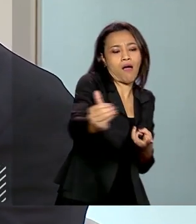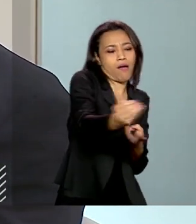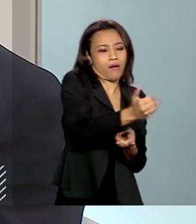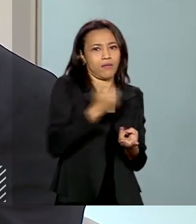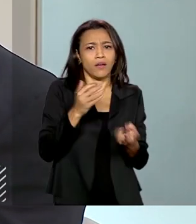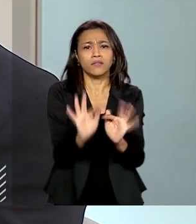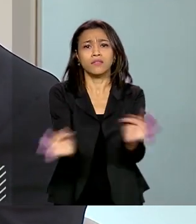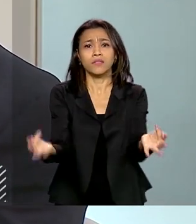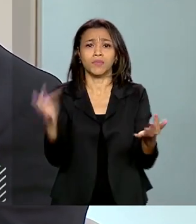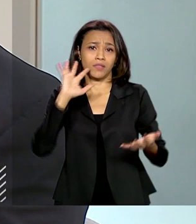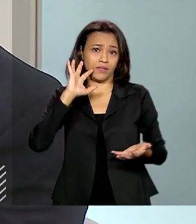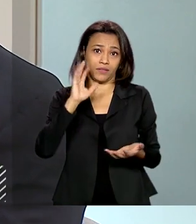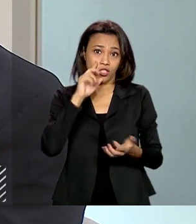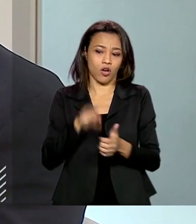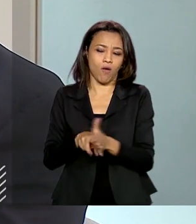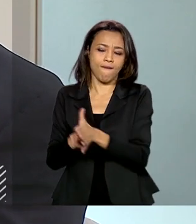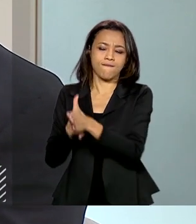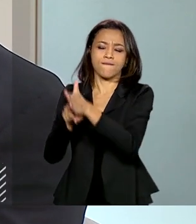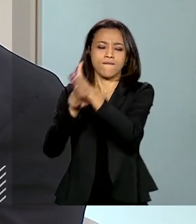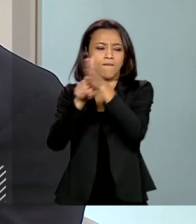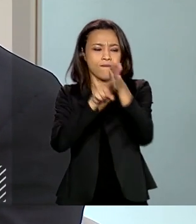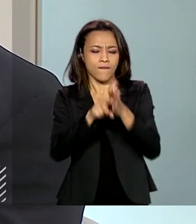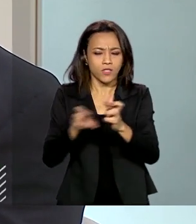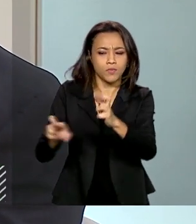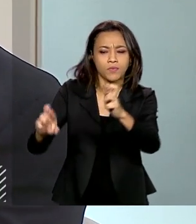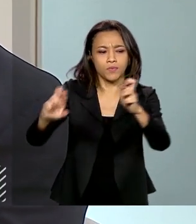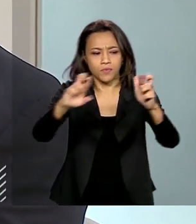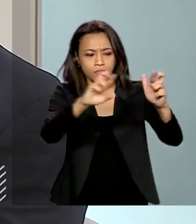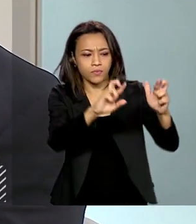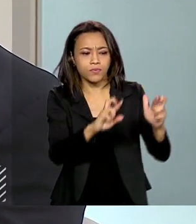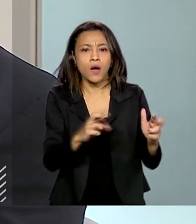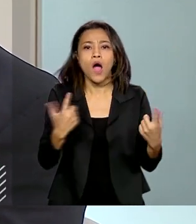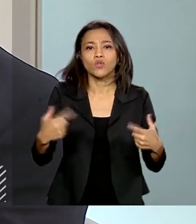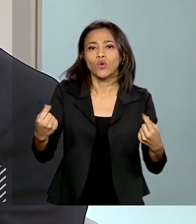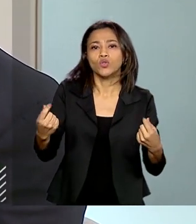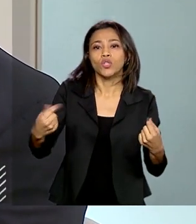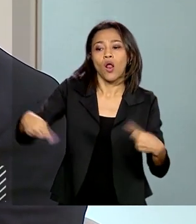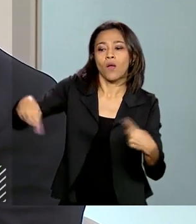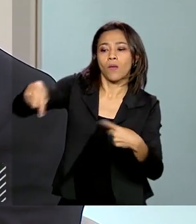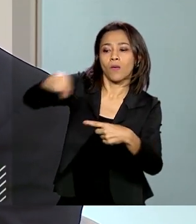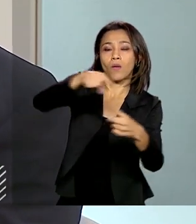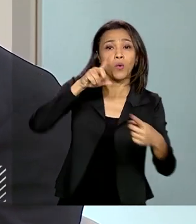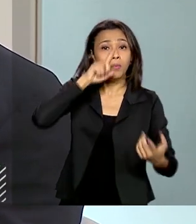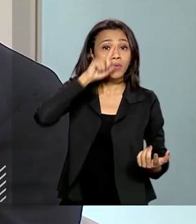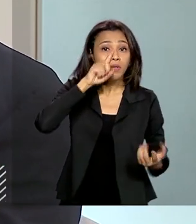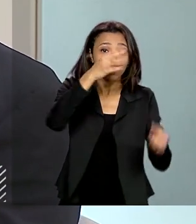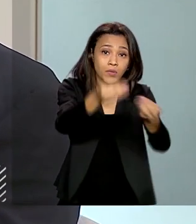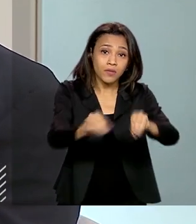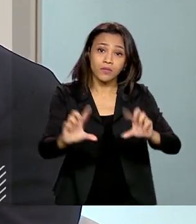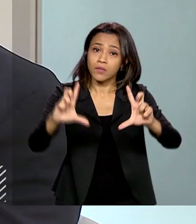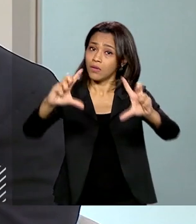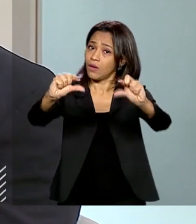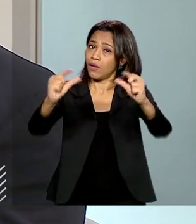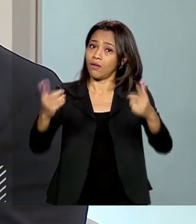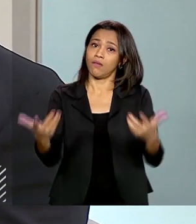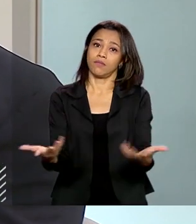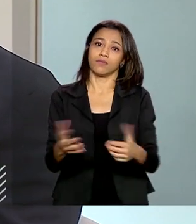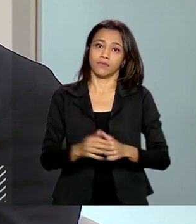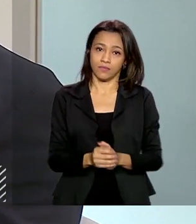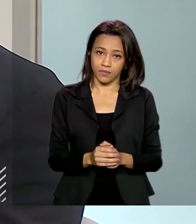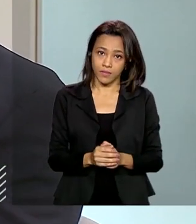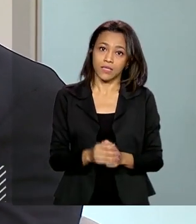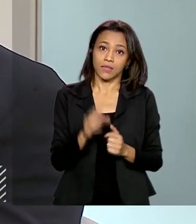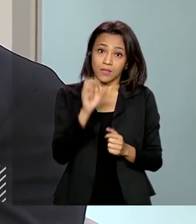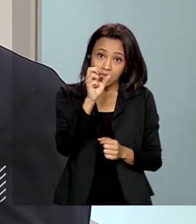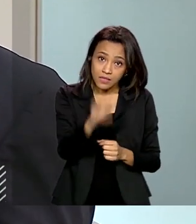ele é mais simples de fiscalizar, a judicialização é menor, risco jurídico é menor. E, no fundo, no fundo,